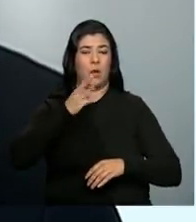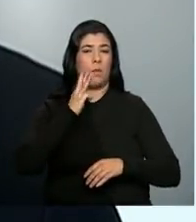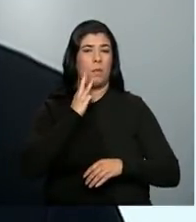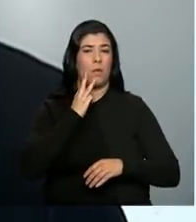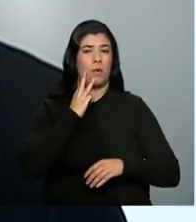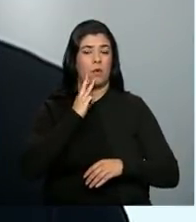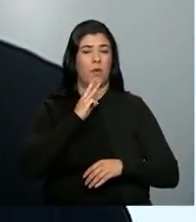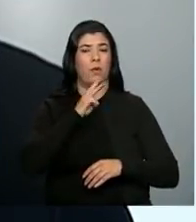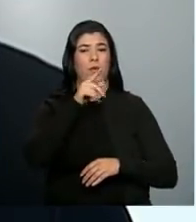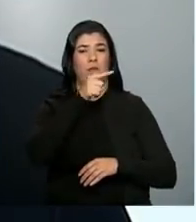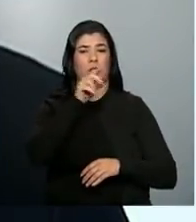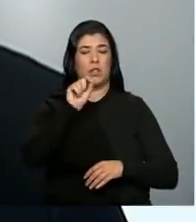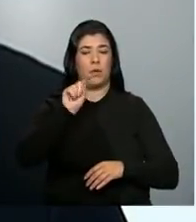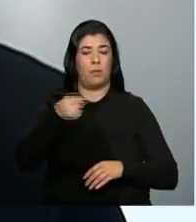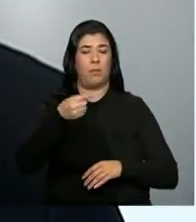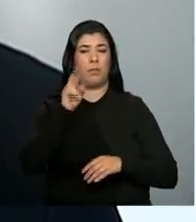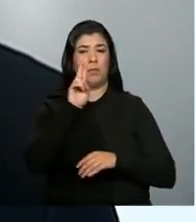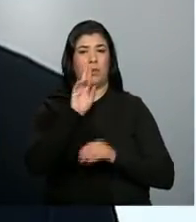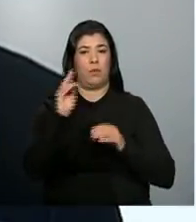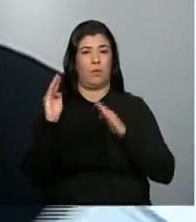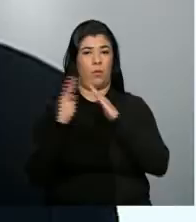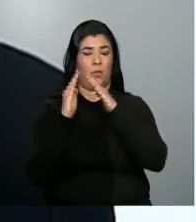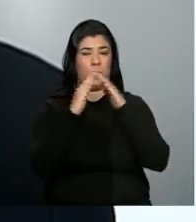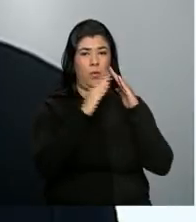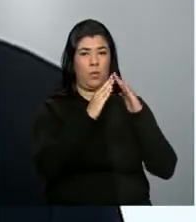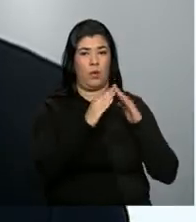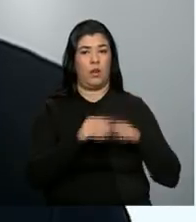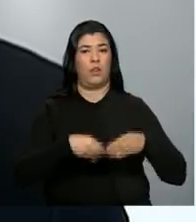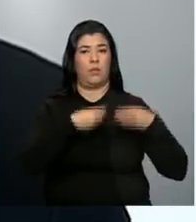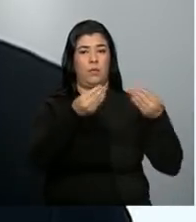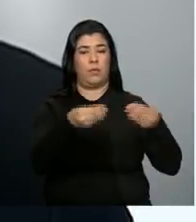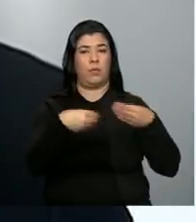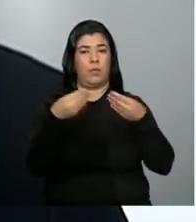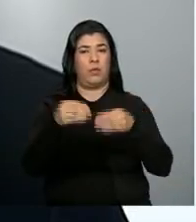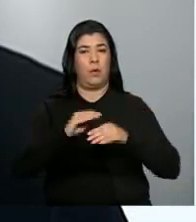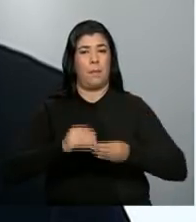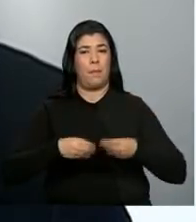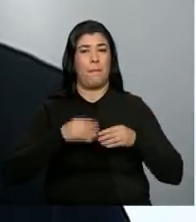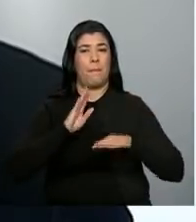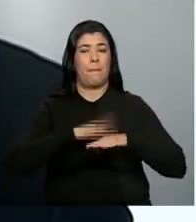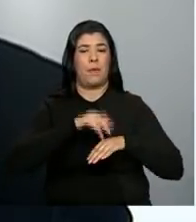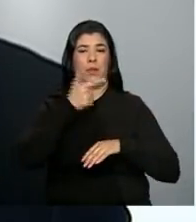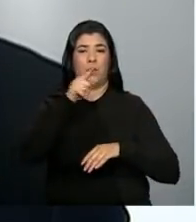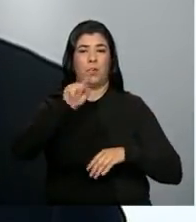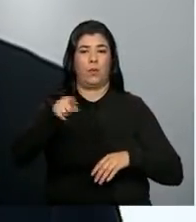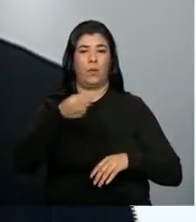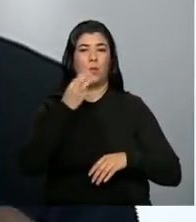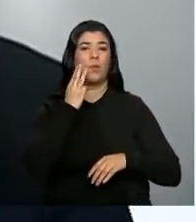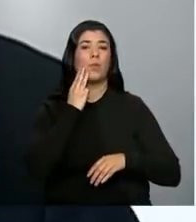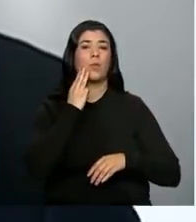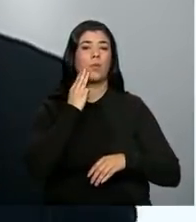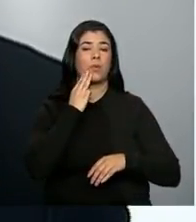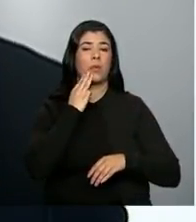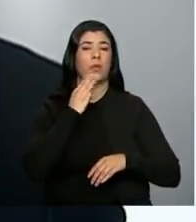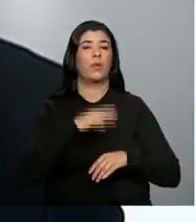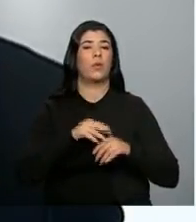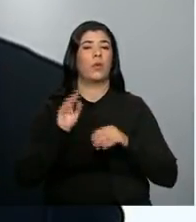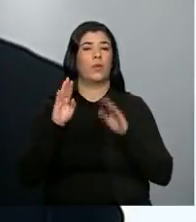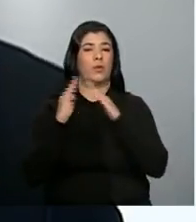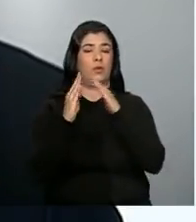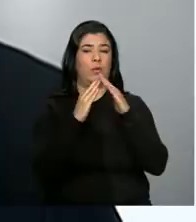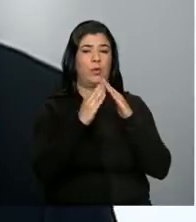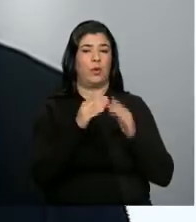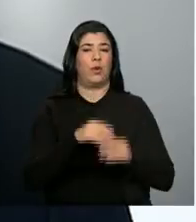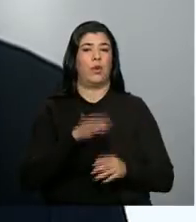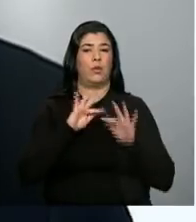mil unidades residenciais no país e entregues mais de 2 milhões de unidades para famílias de baixa